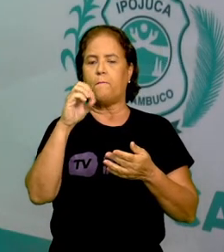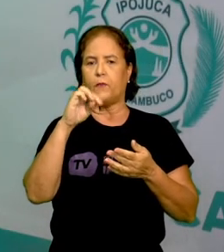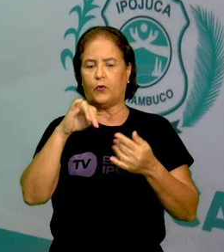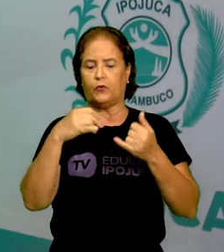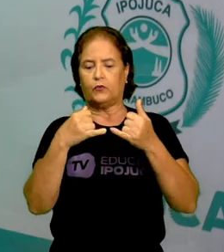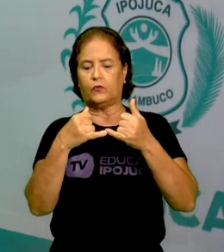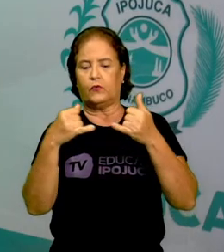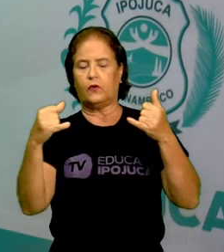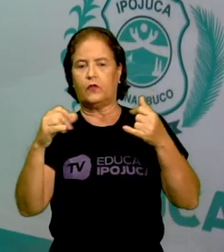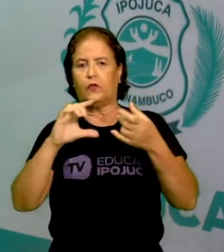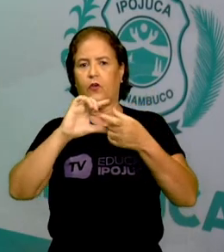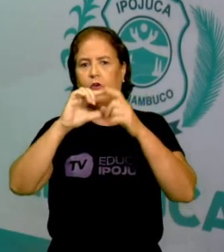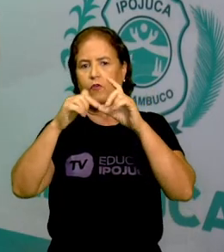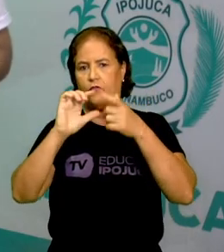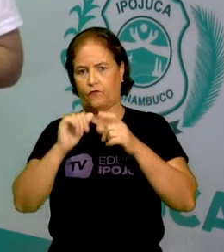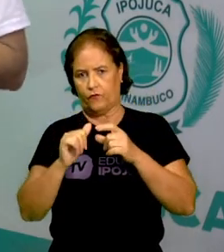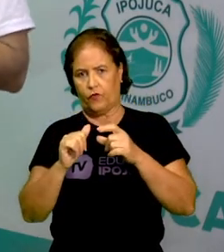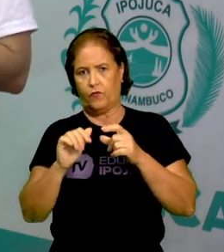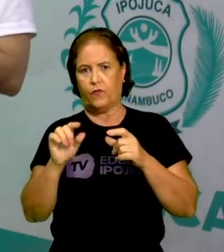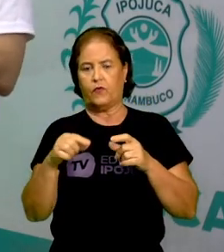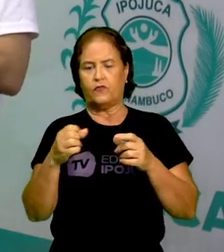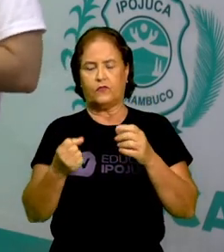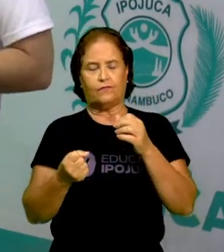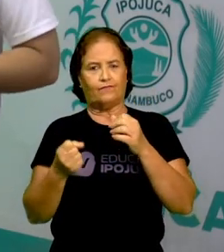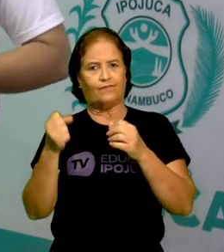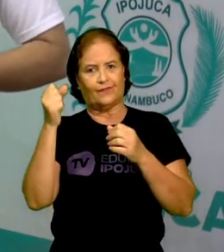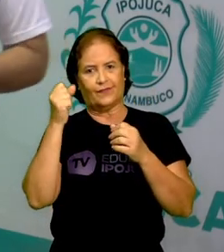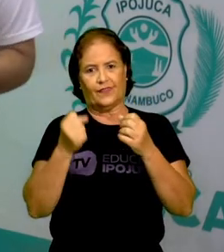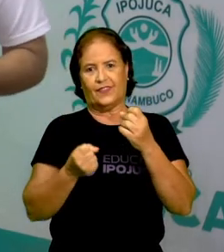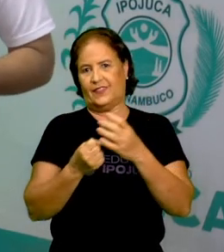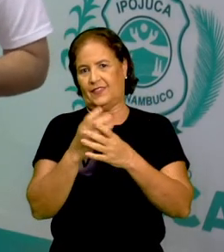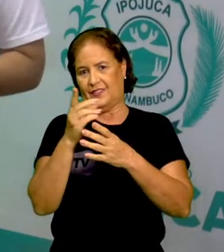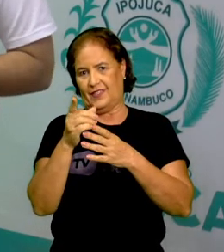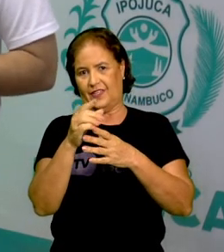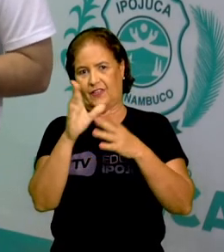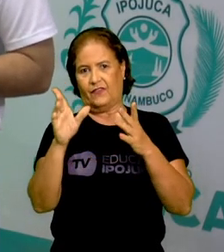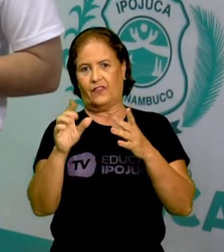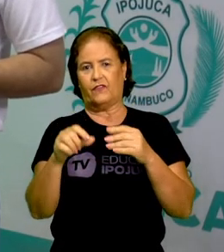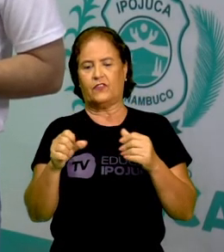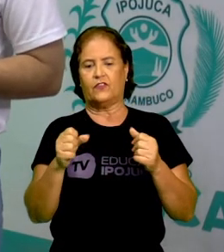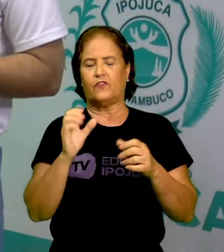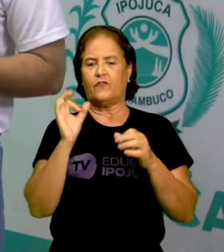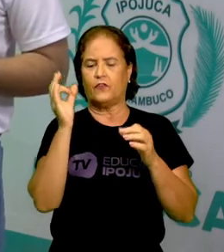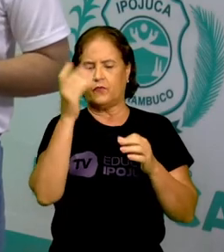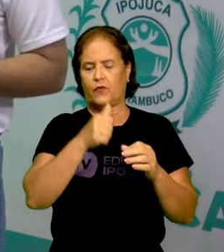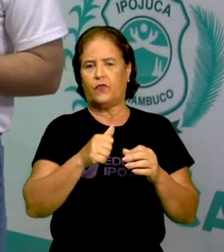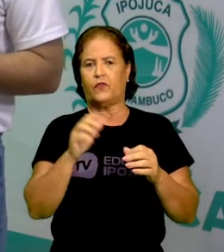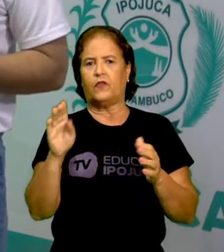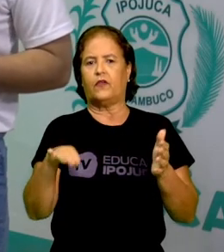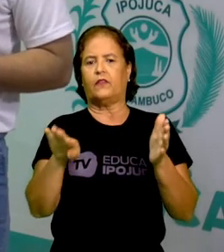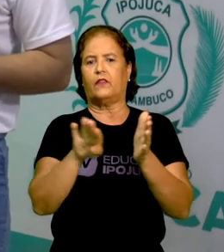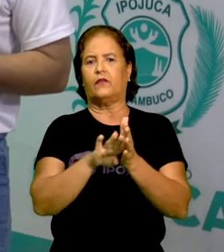criatividade, capriche, bons estudos e até a próxima aula!